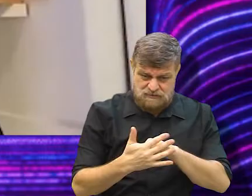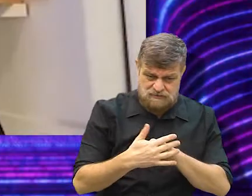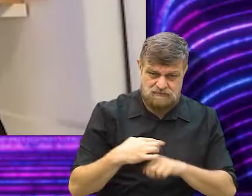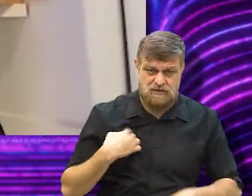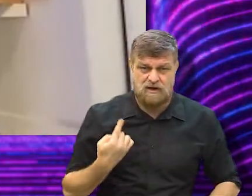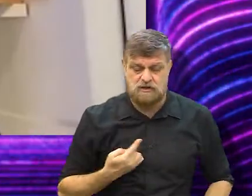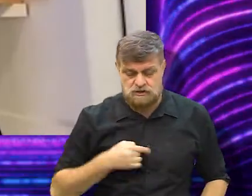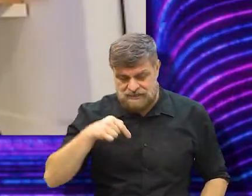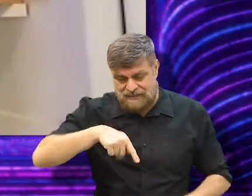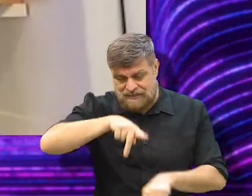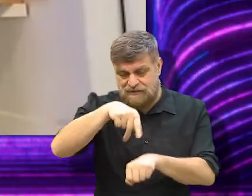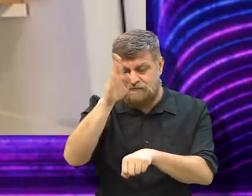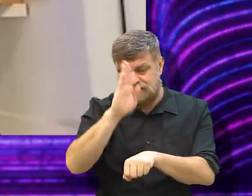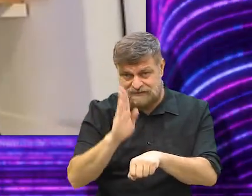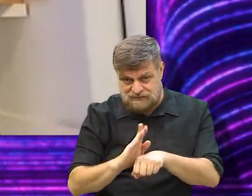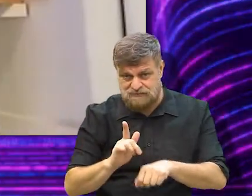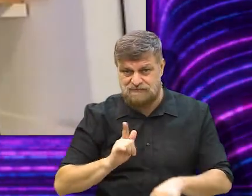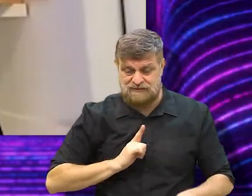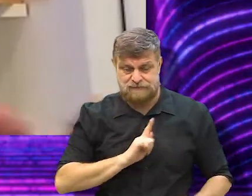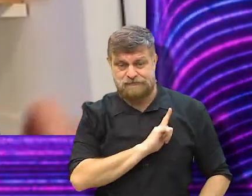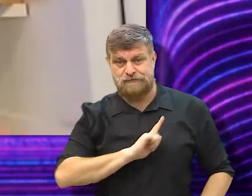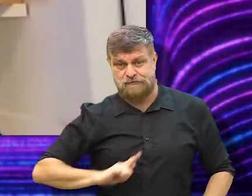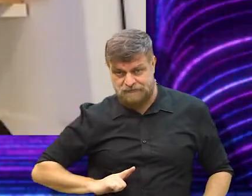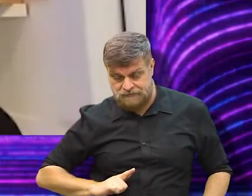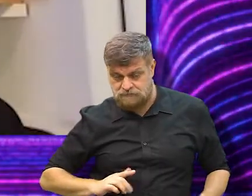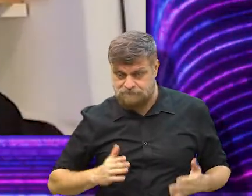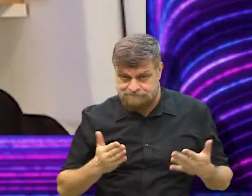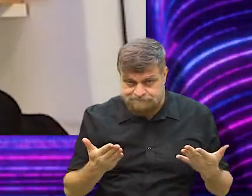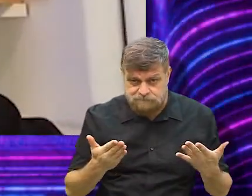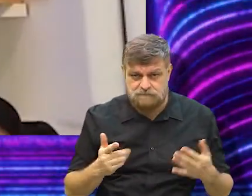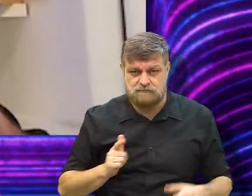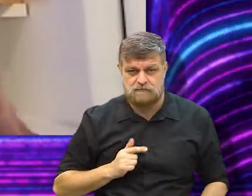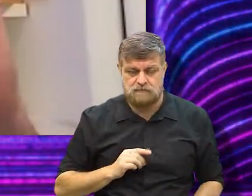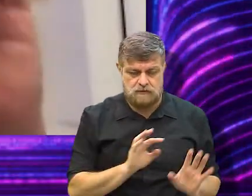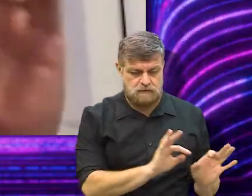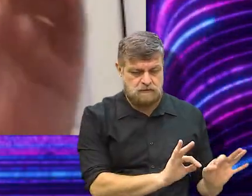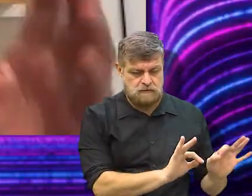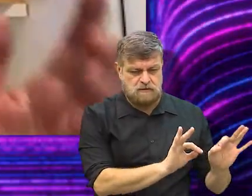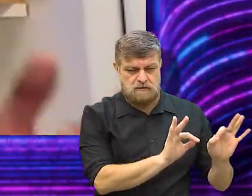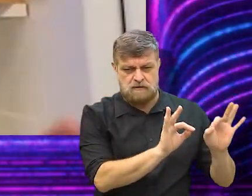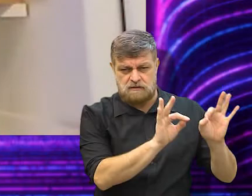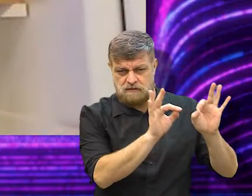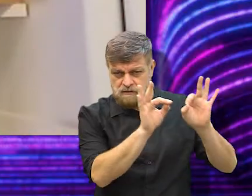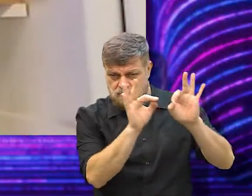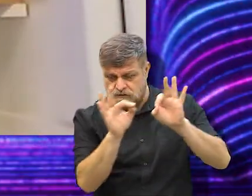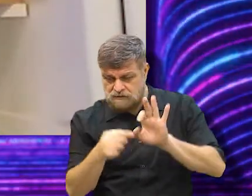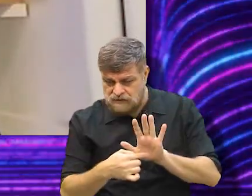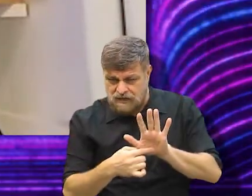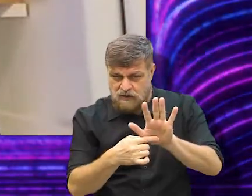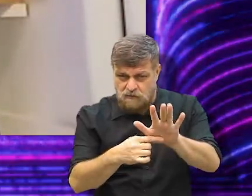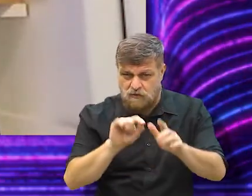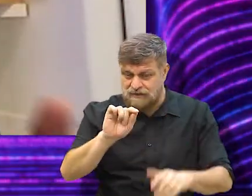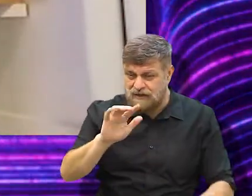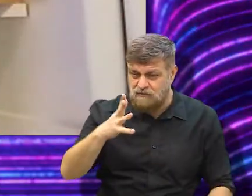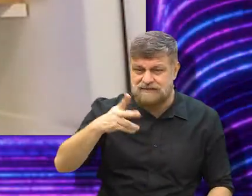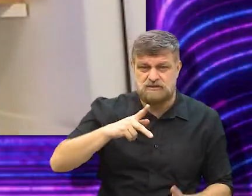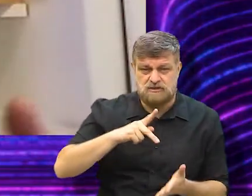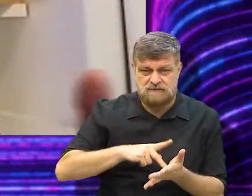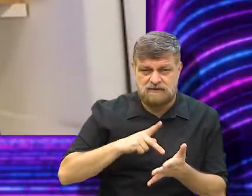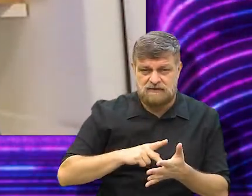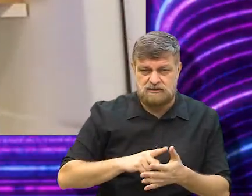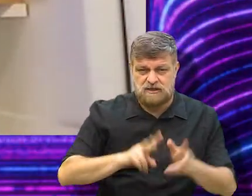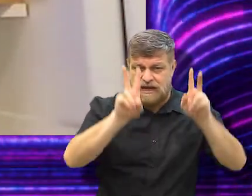é o governo do Brasil atualmente. Então, veja que eu componho toda uma realidade em que várias